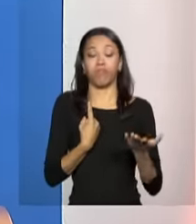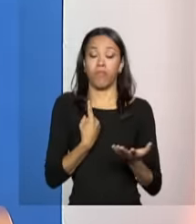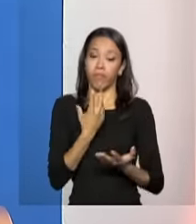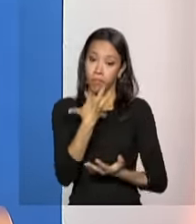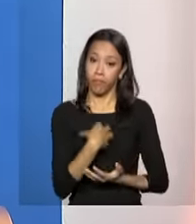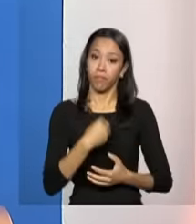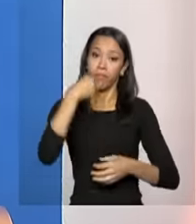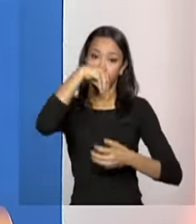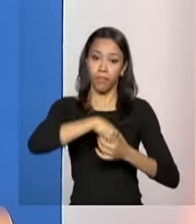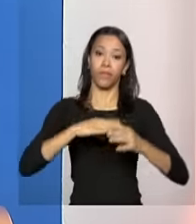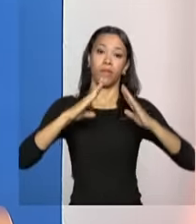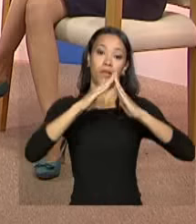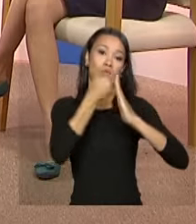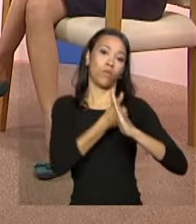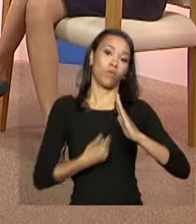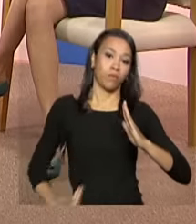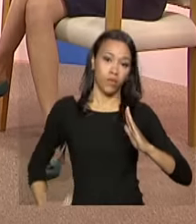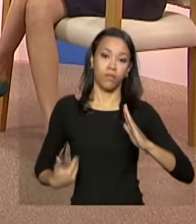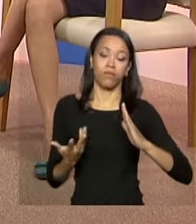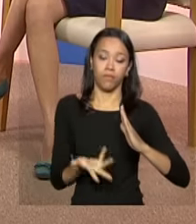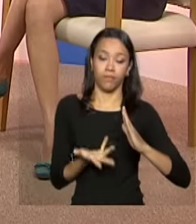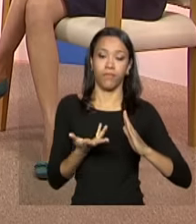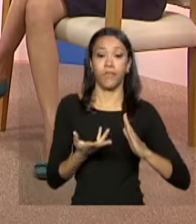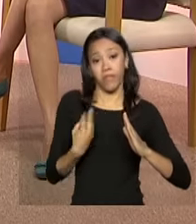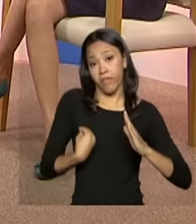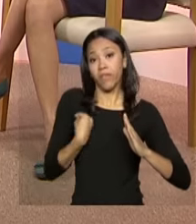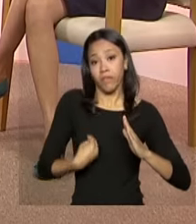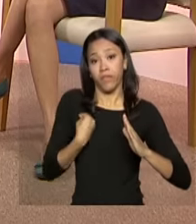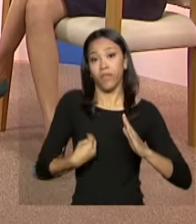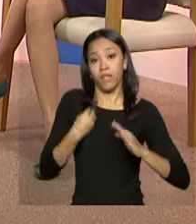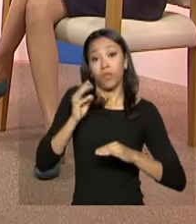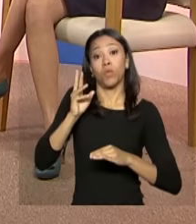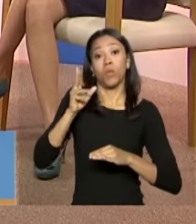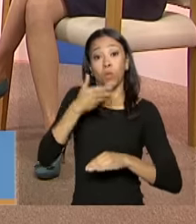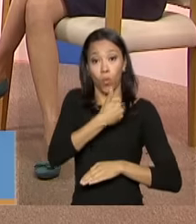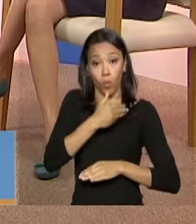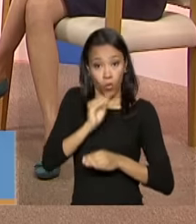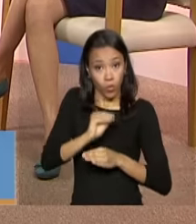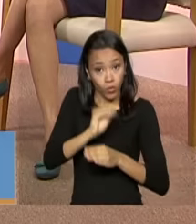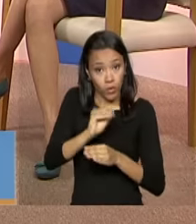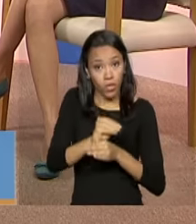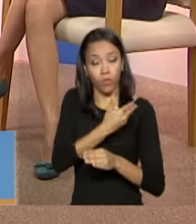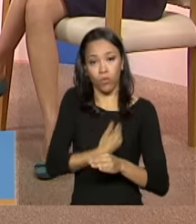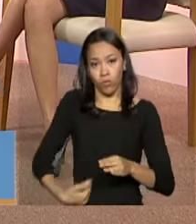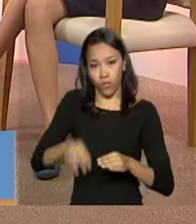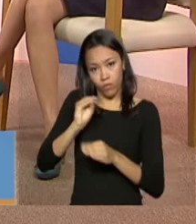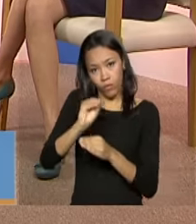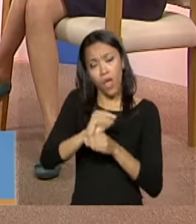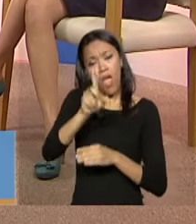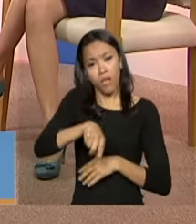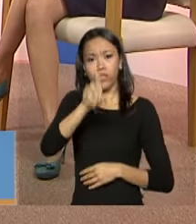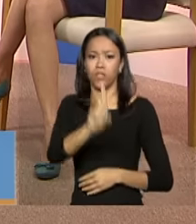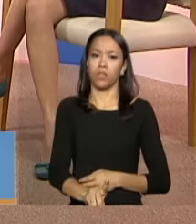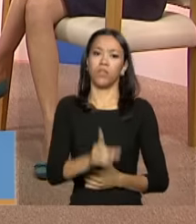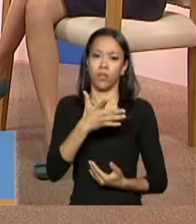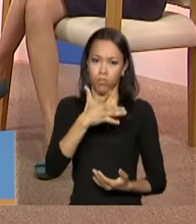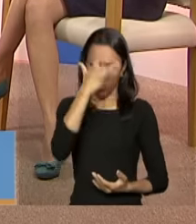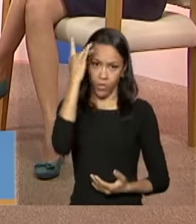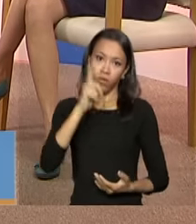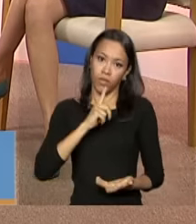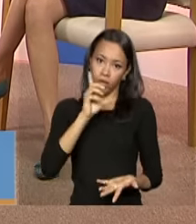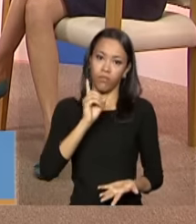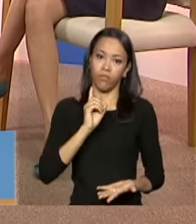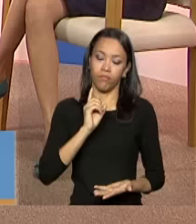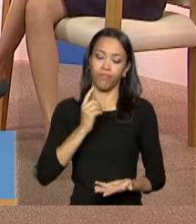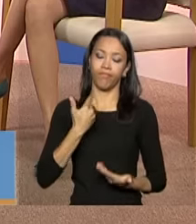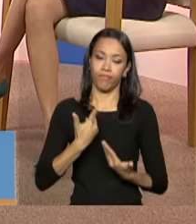e comunitário. E ela vai viver sob a proteção do Estado. É um direito da pessoa ser protegida pelo Estado. por alguém, seja. Por